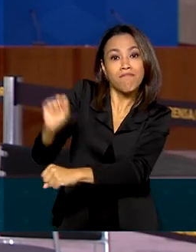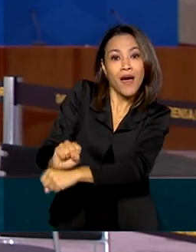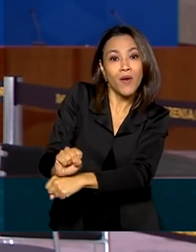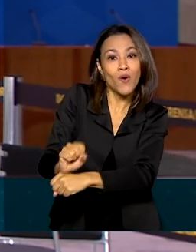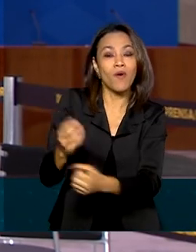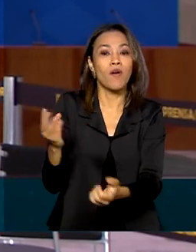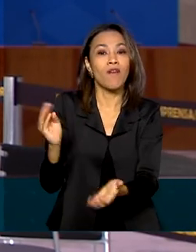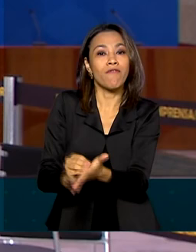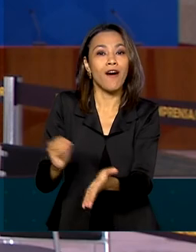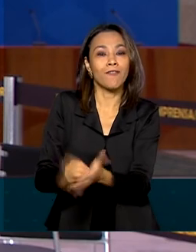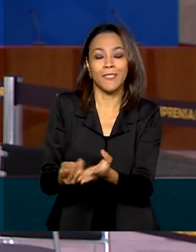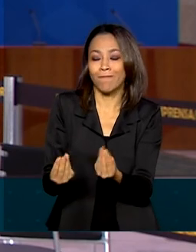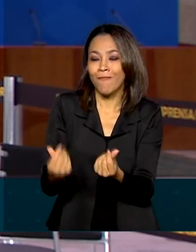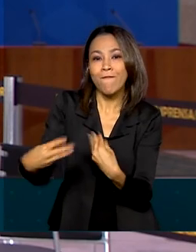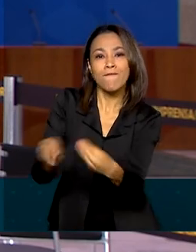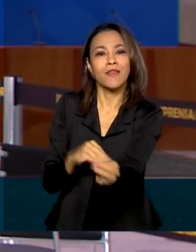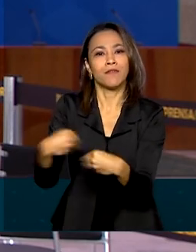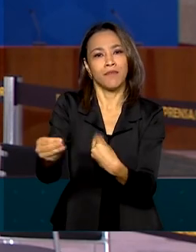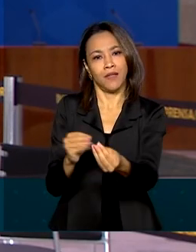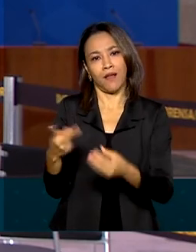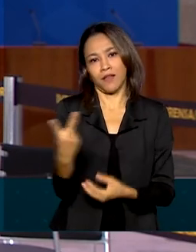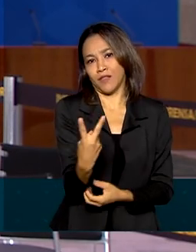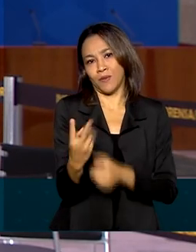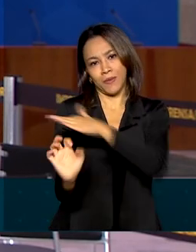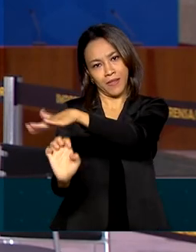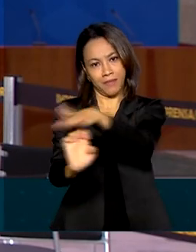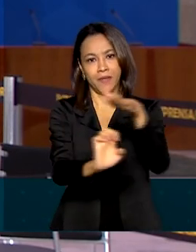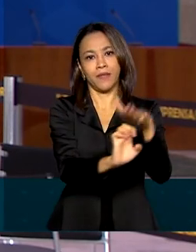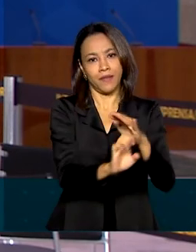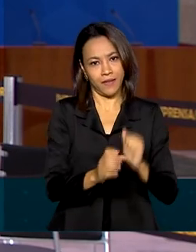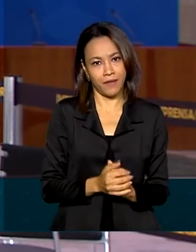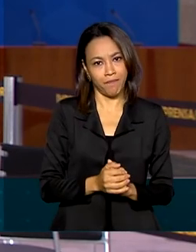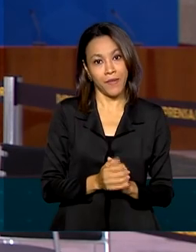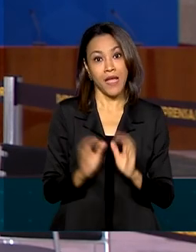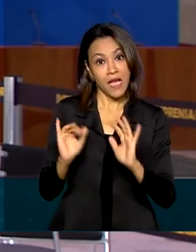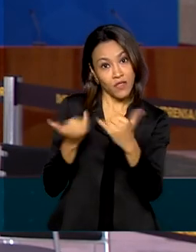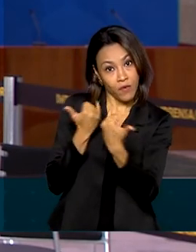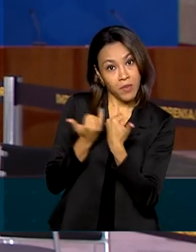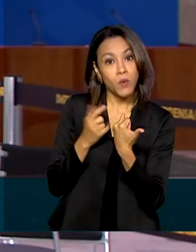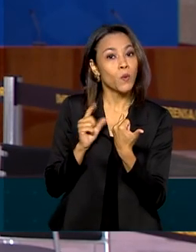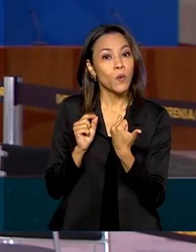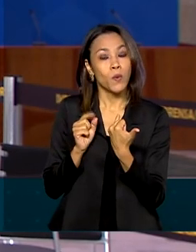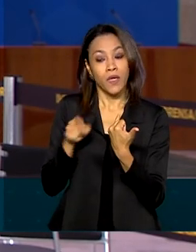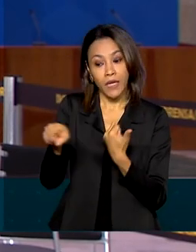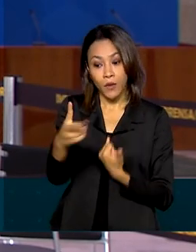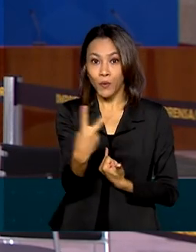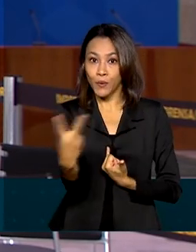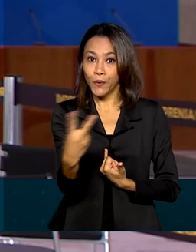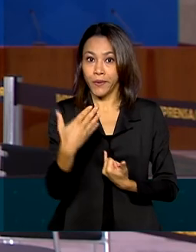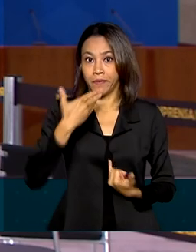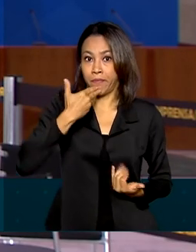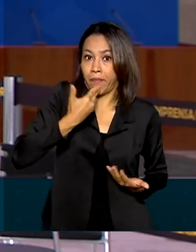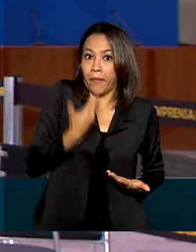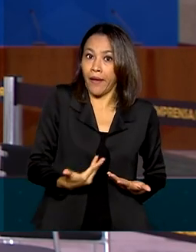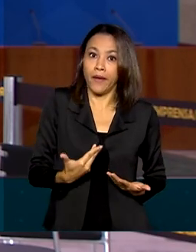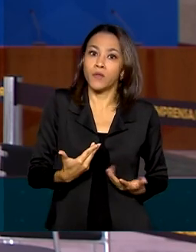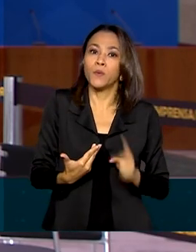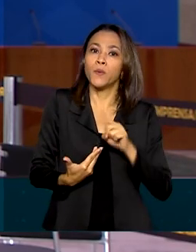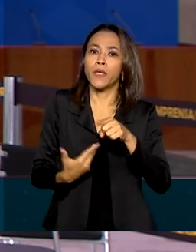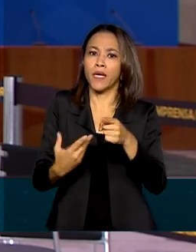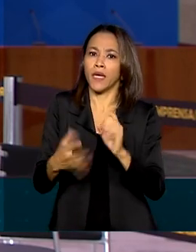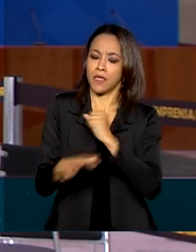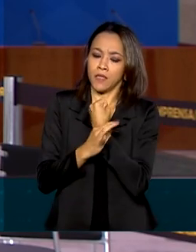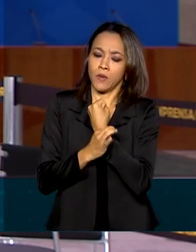flexibilidade das empresas. Segundo informações, os dois laboratórios pedem, por exemplo, garantias de pagamento